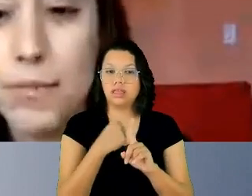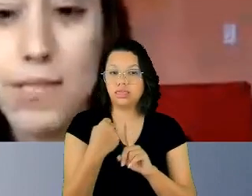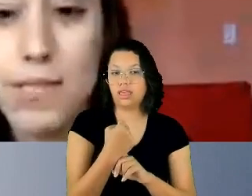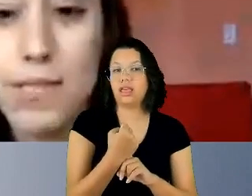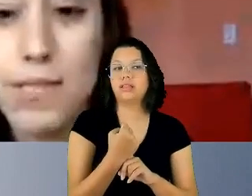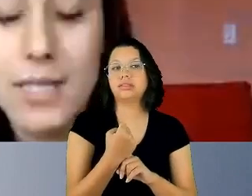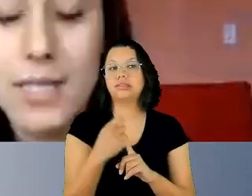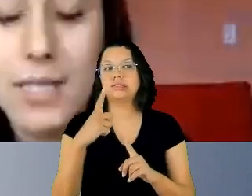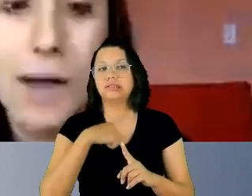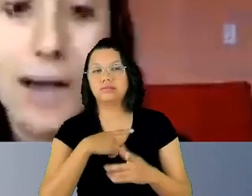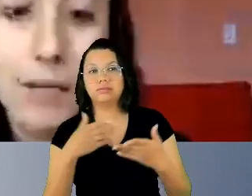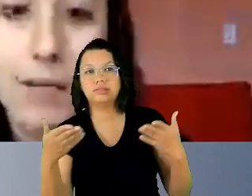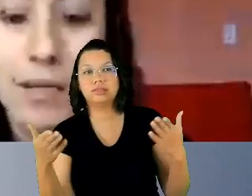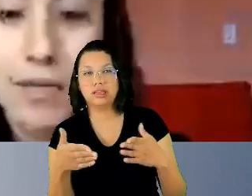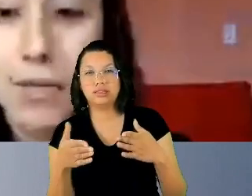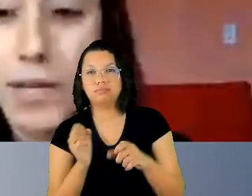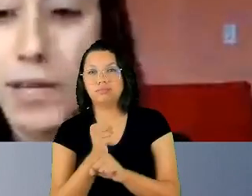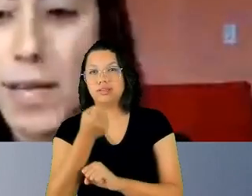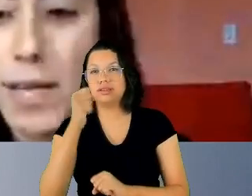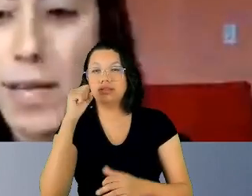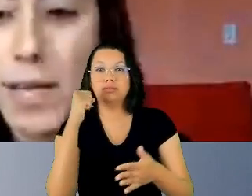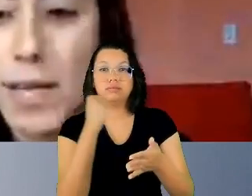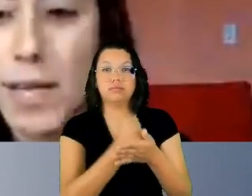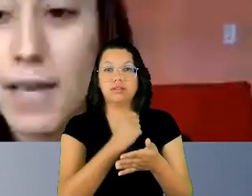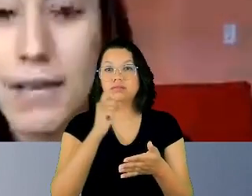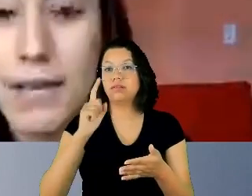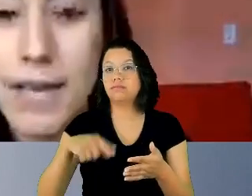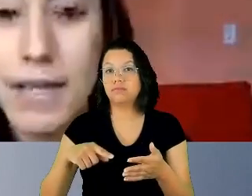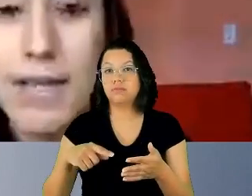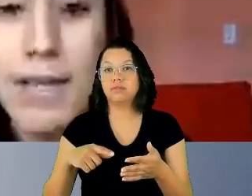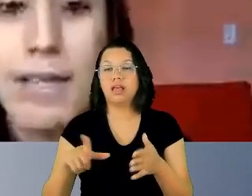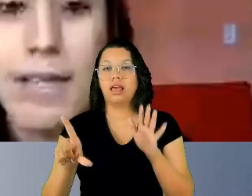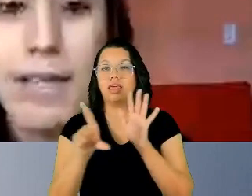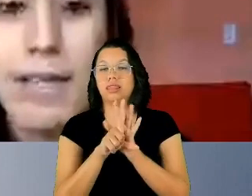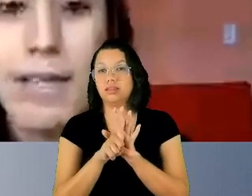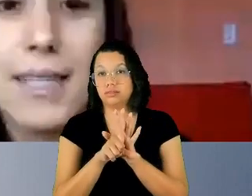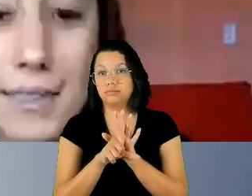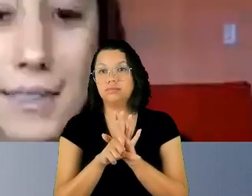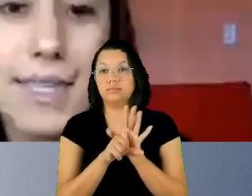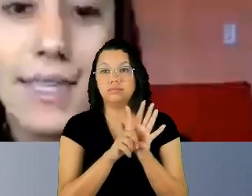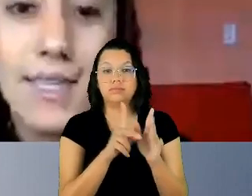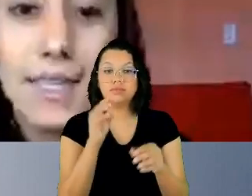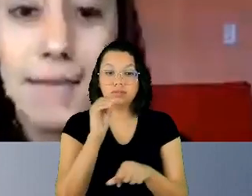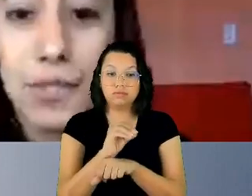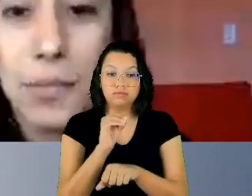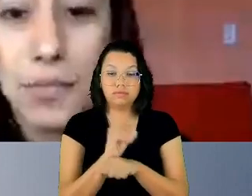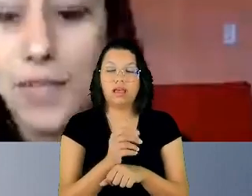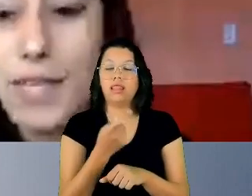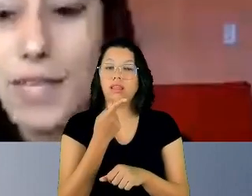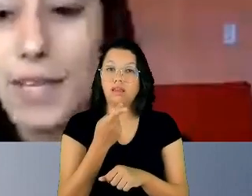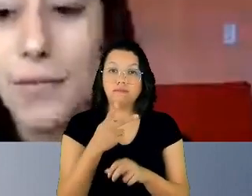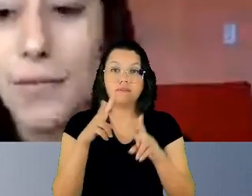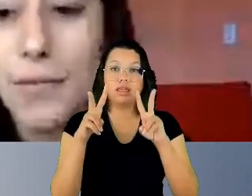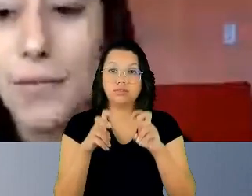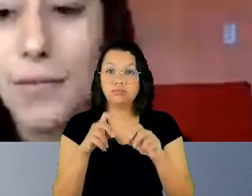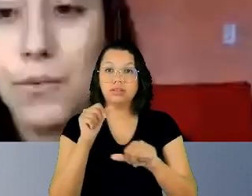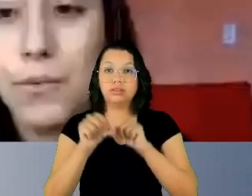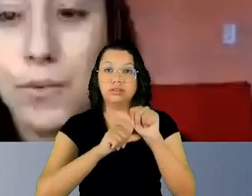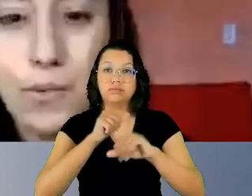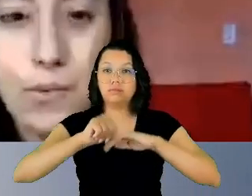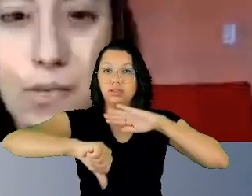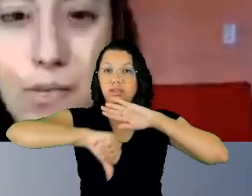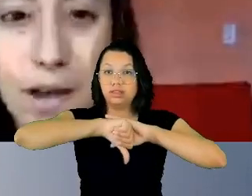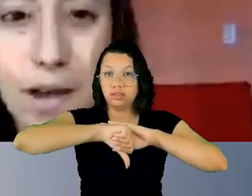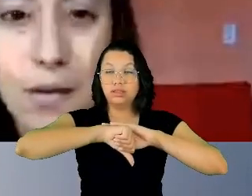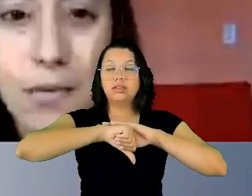tivemos esse grande marco que foi a lei que trata e que tipifica o crime de